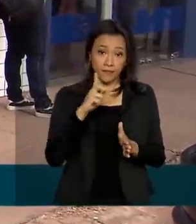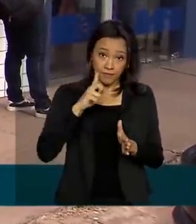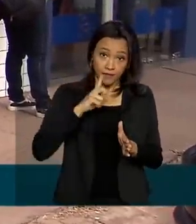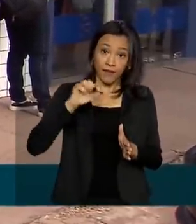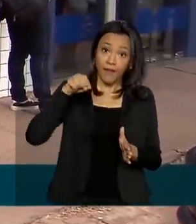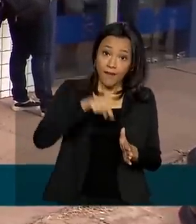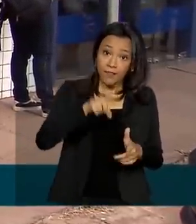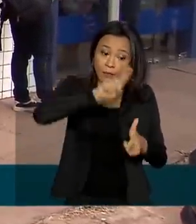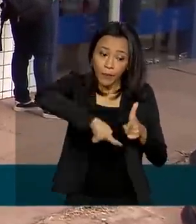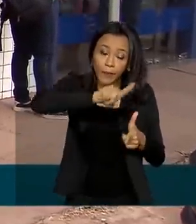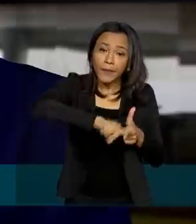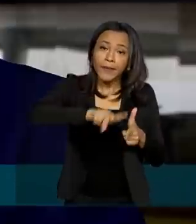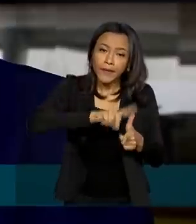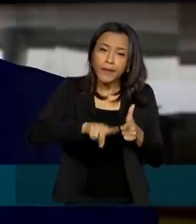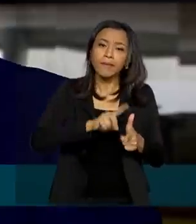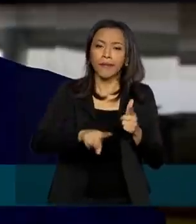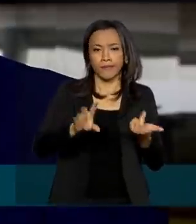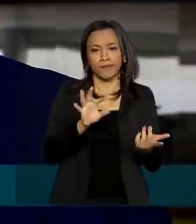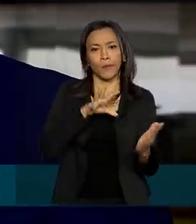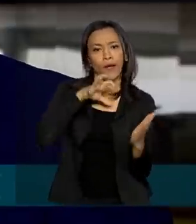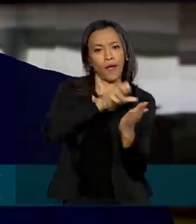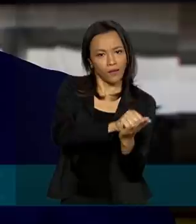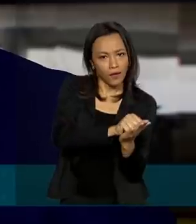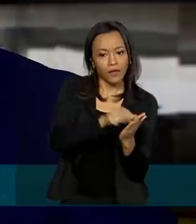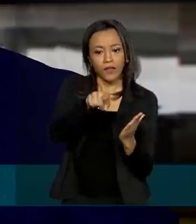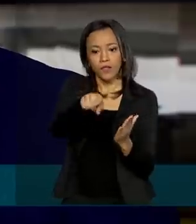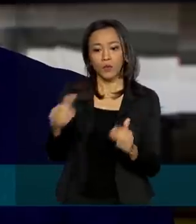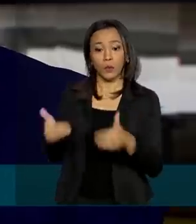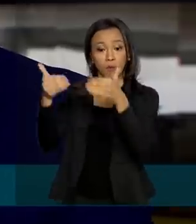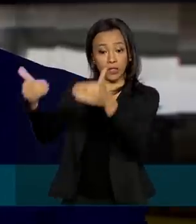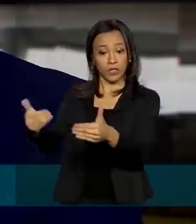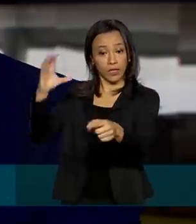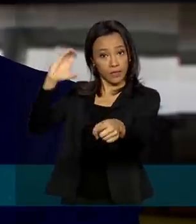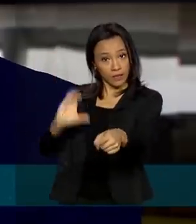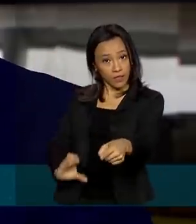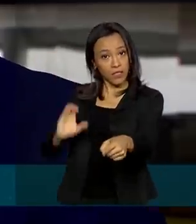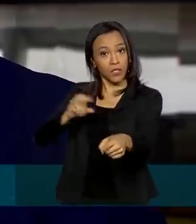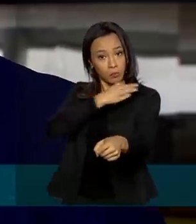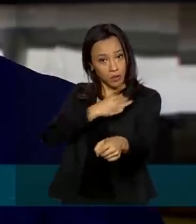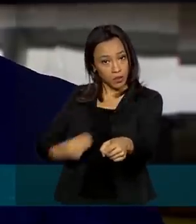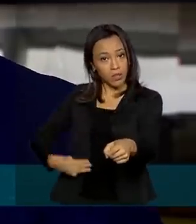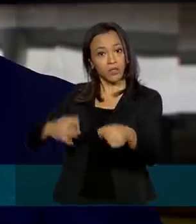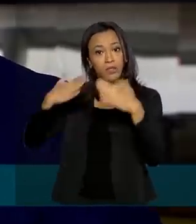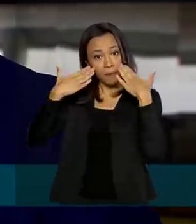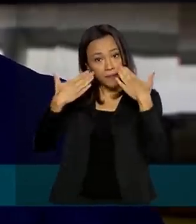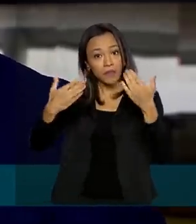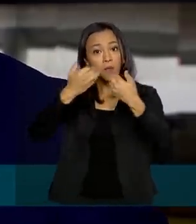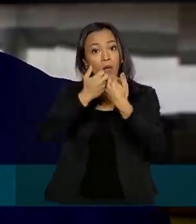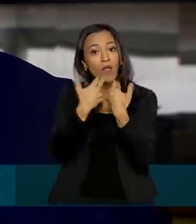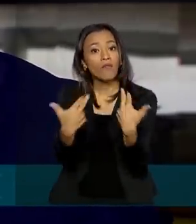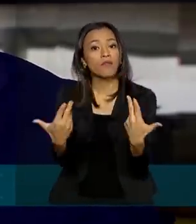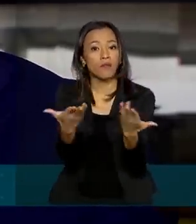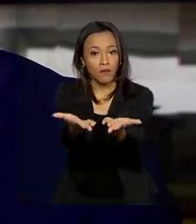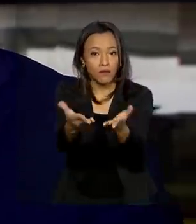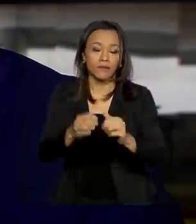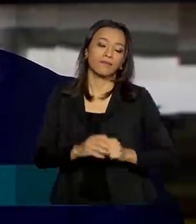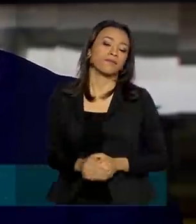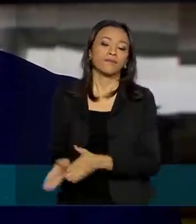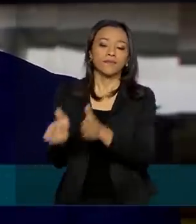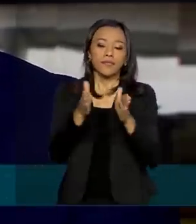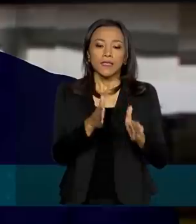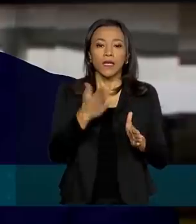tipo de problema no cadastro, o Ministério da Cidadania está apresentando uma novidade. Estamos constituindo